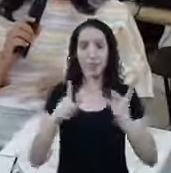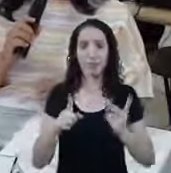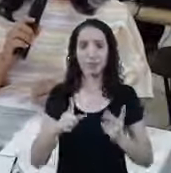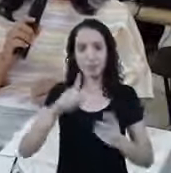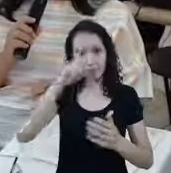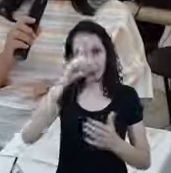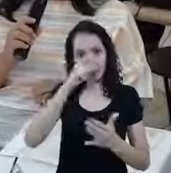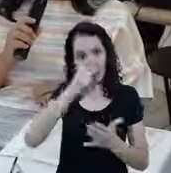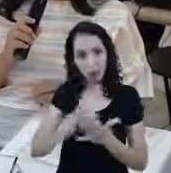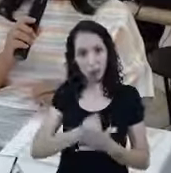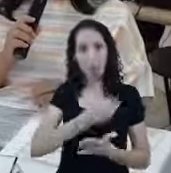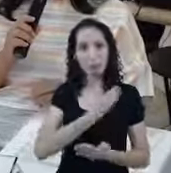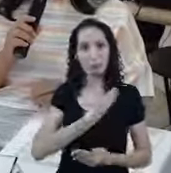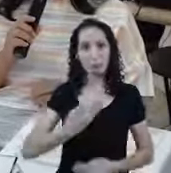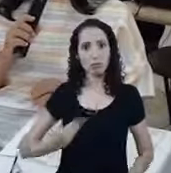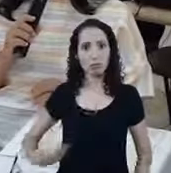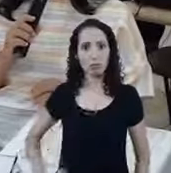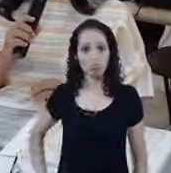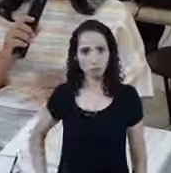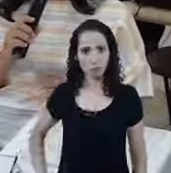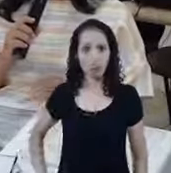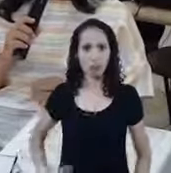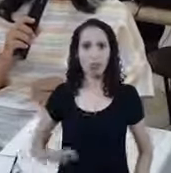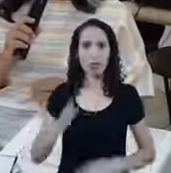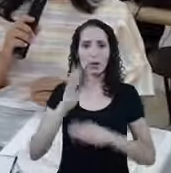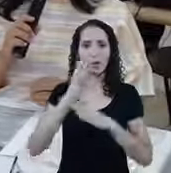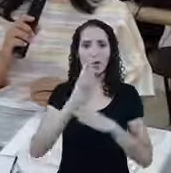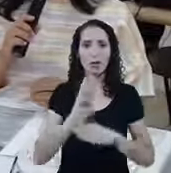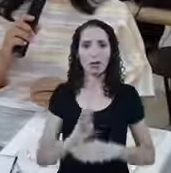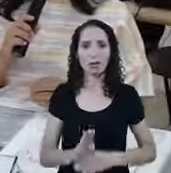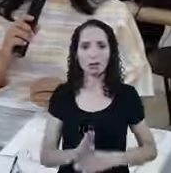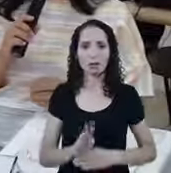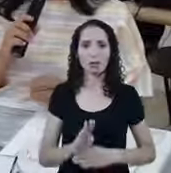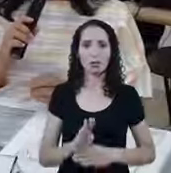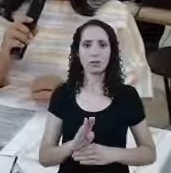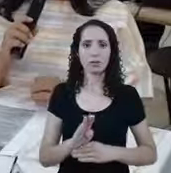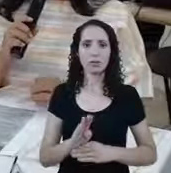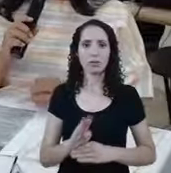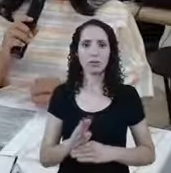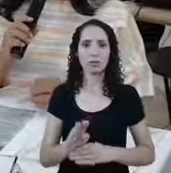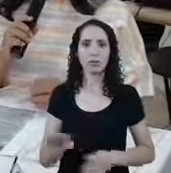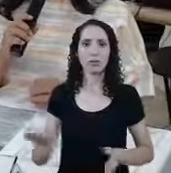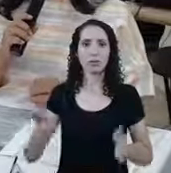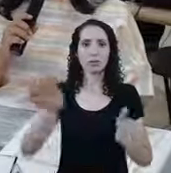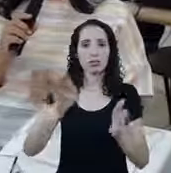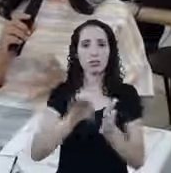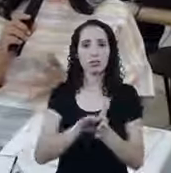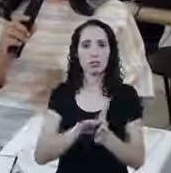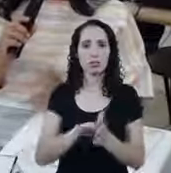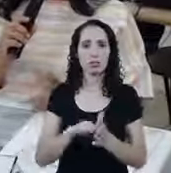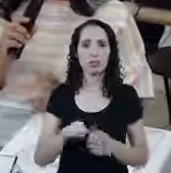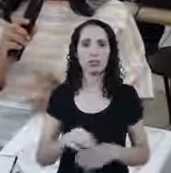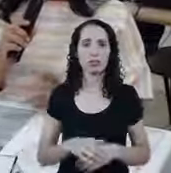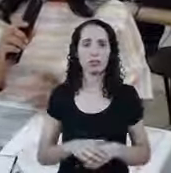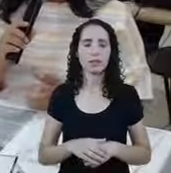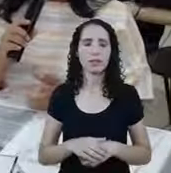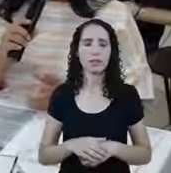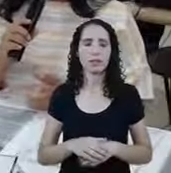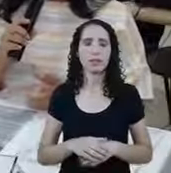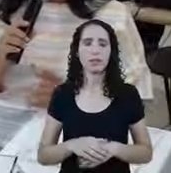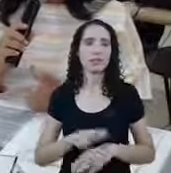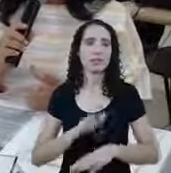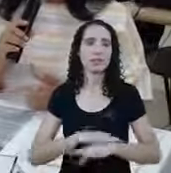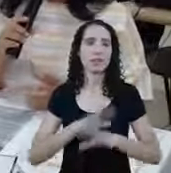De decisão Do governo Essa ajuda Ela vem Realmente Tratar As